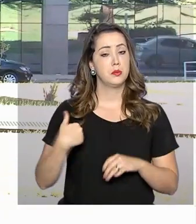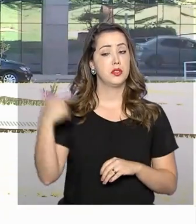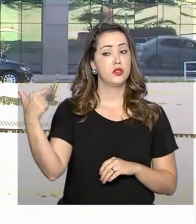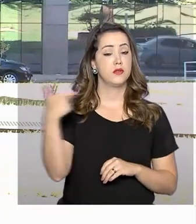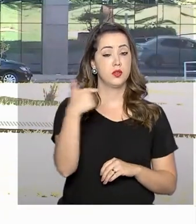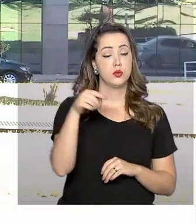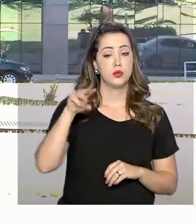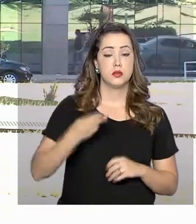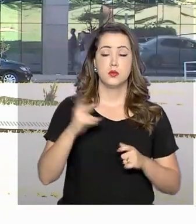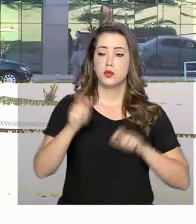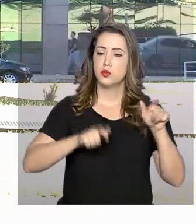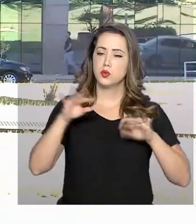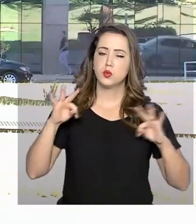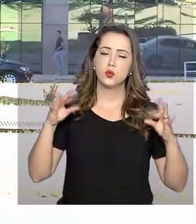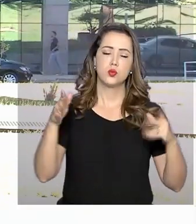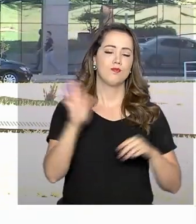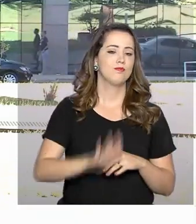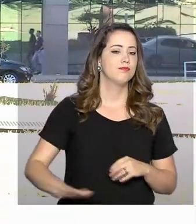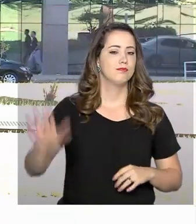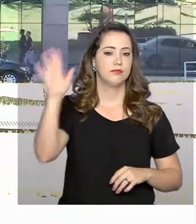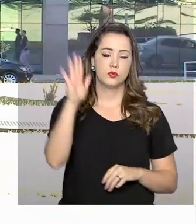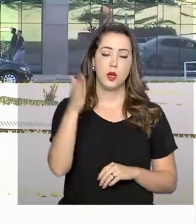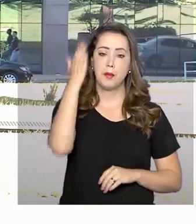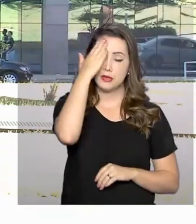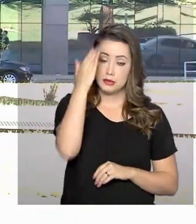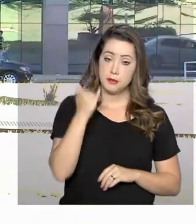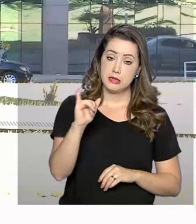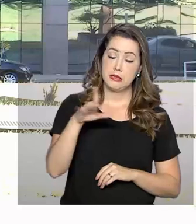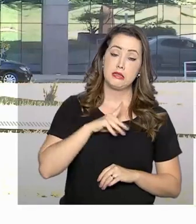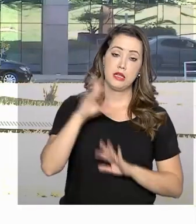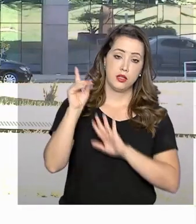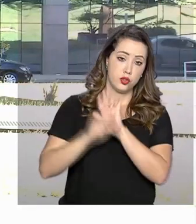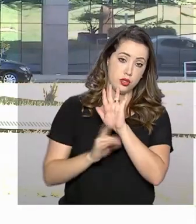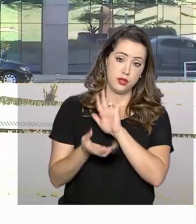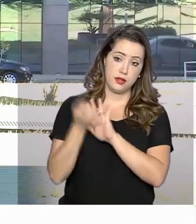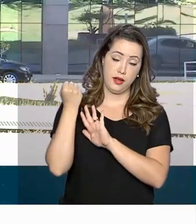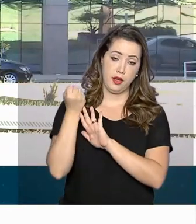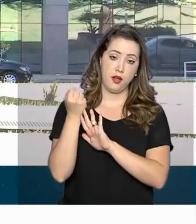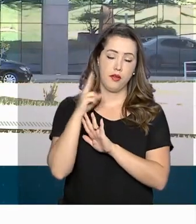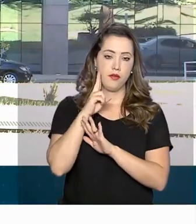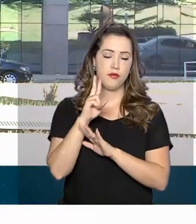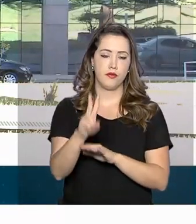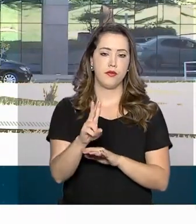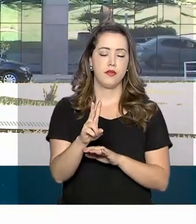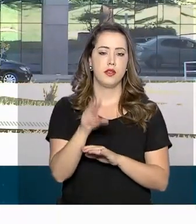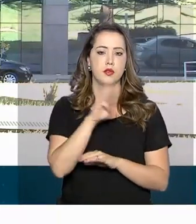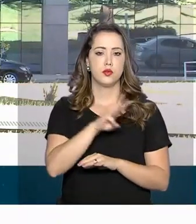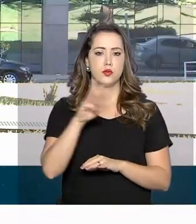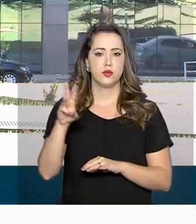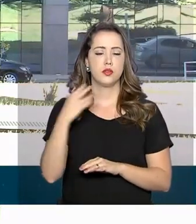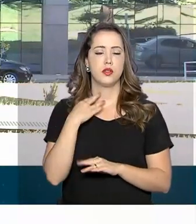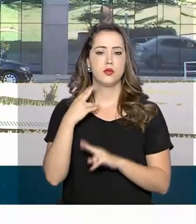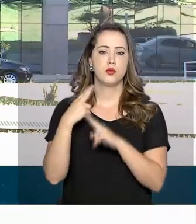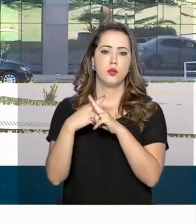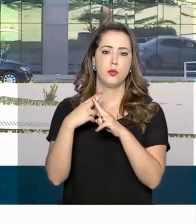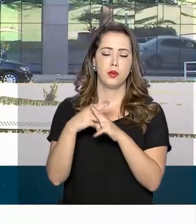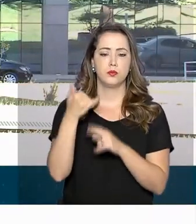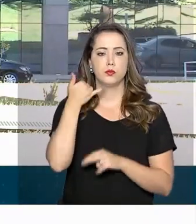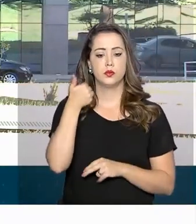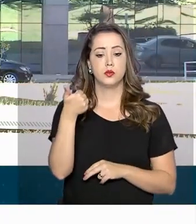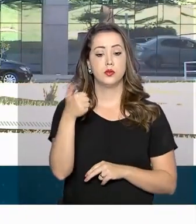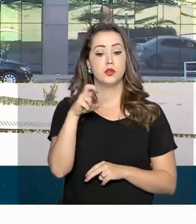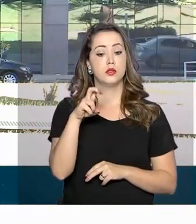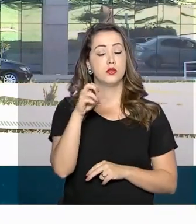milhões de beneficiários em todo o país. E para saber se tem direito ao PIS-PASEP, consulte o site da Caixa, o telefone